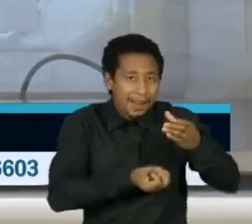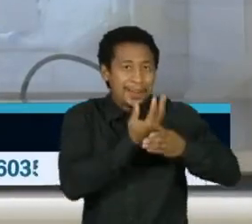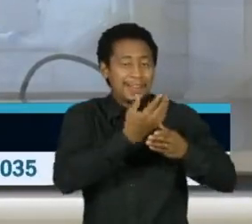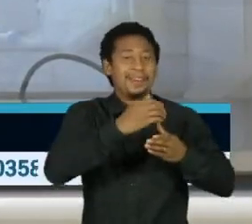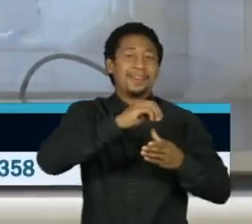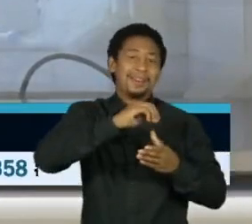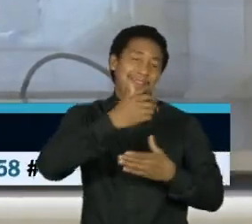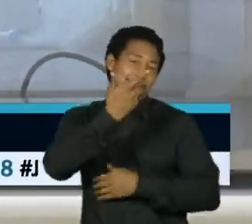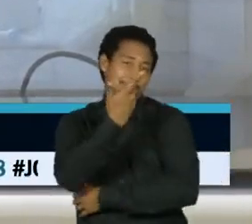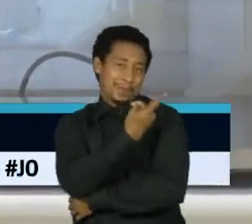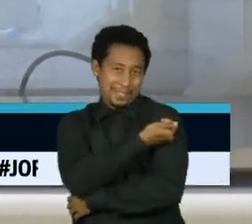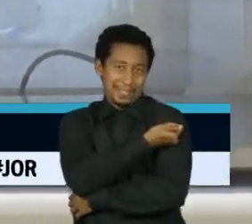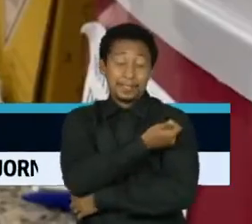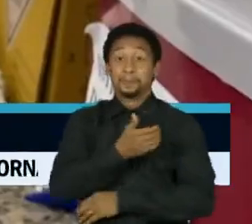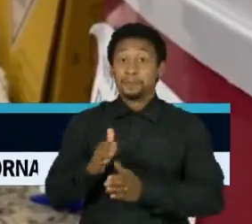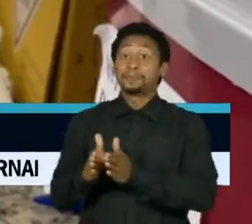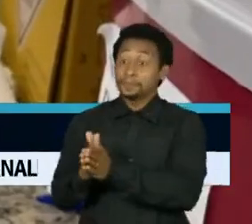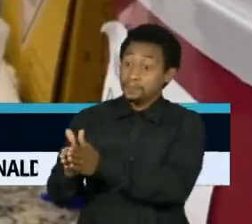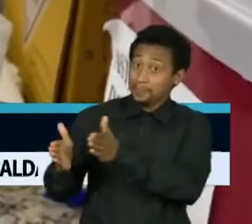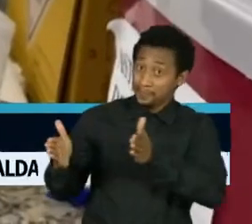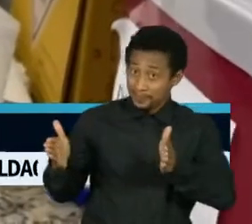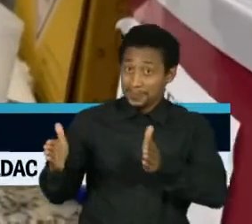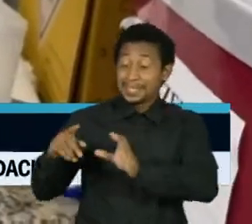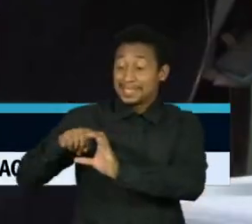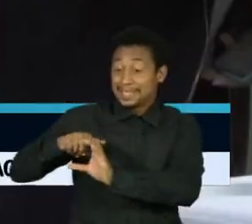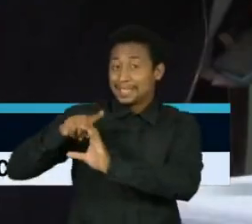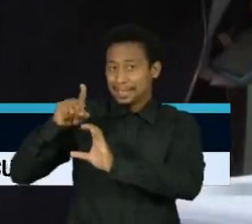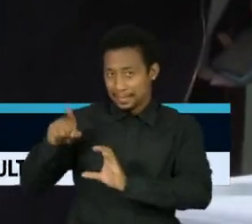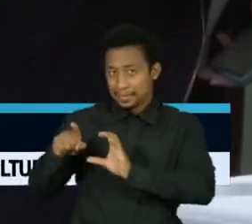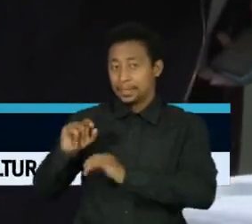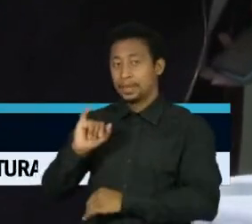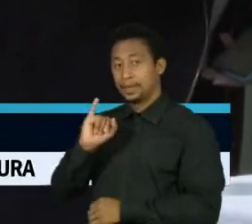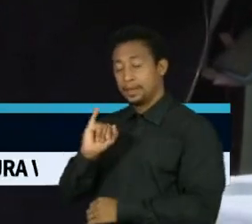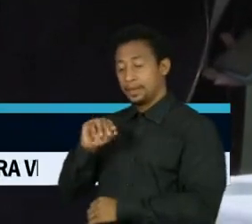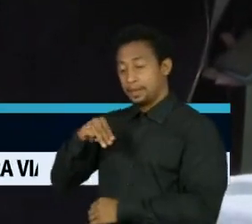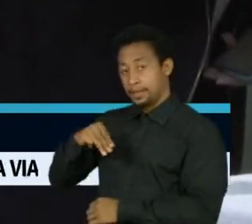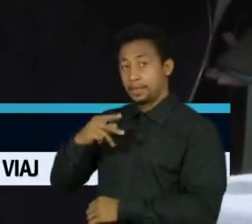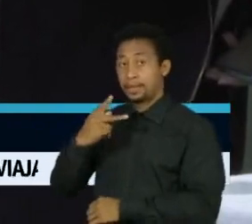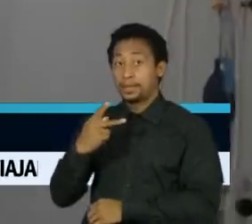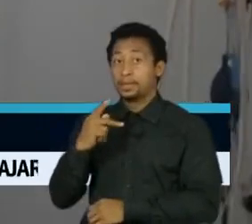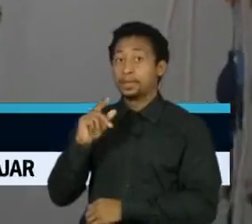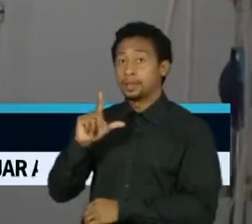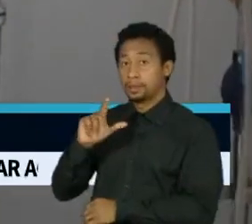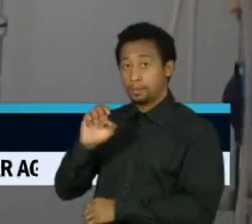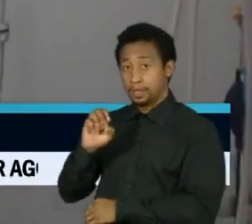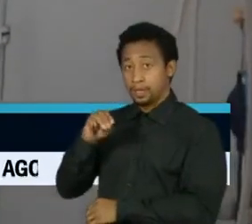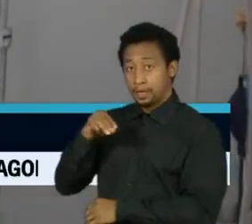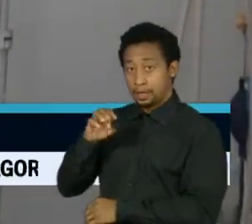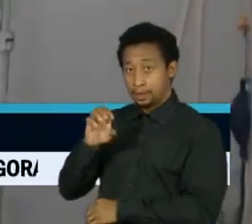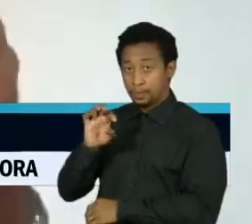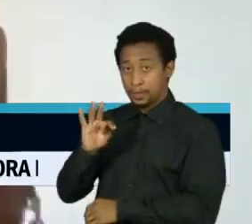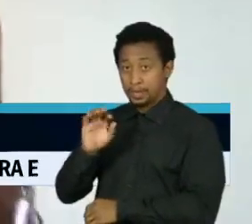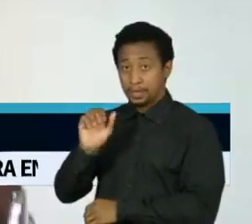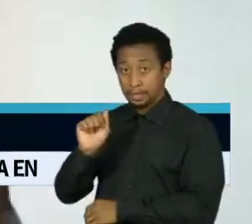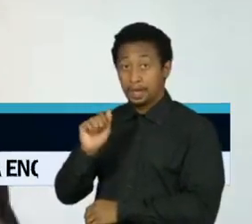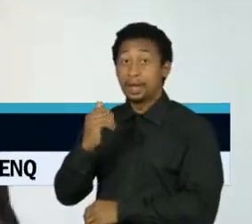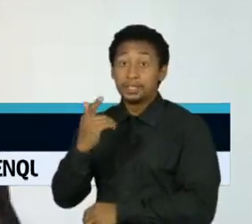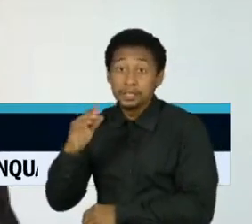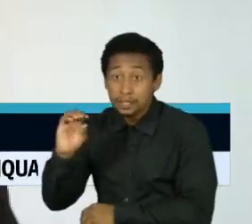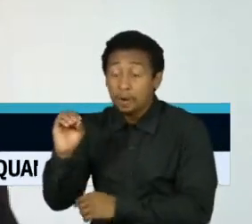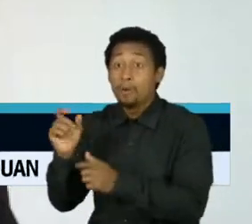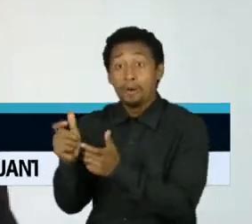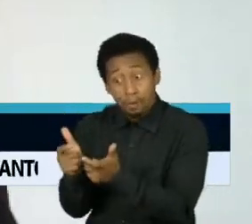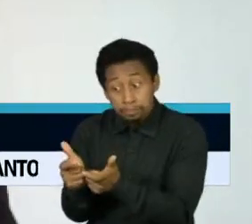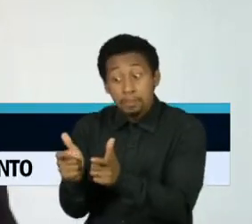últimos anos, um campo de estudo chamado ciência de implementação tem ganhado espaço principalmente na área da saúde. Ter a